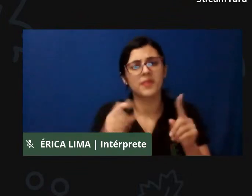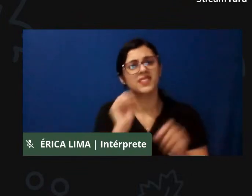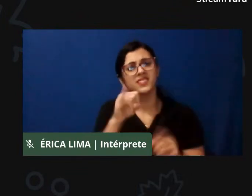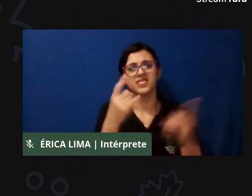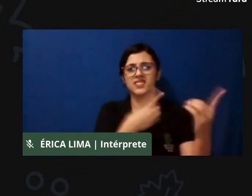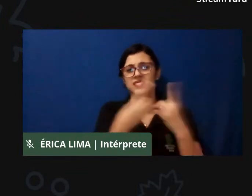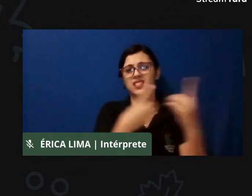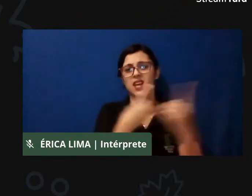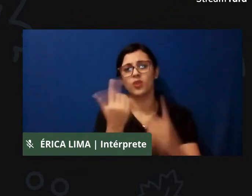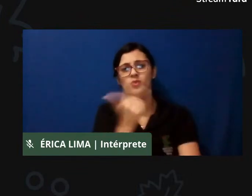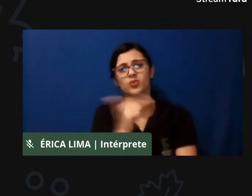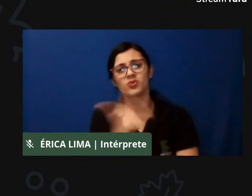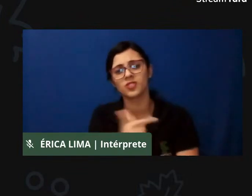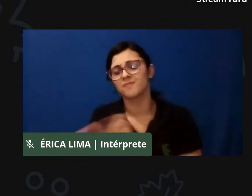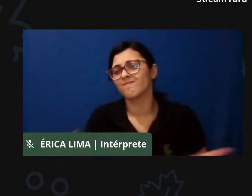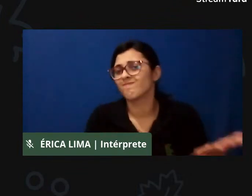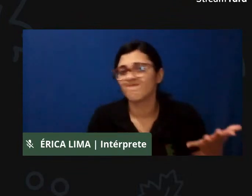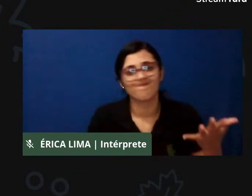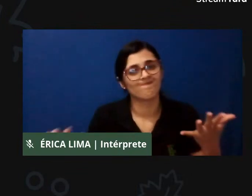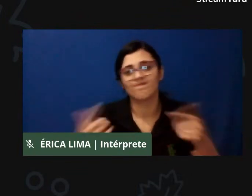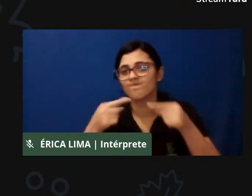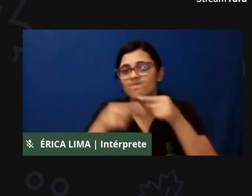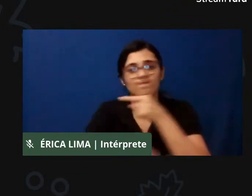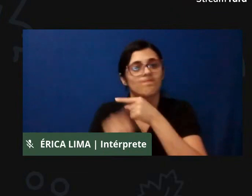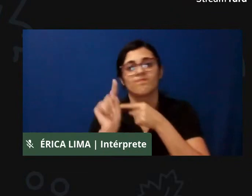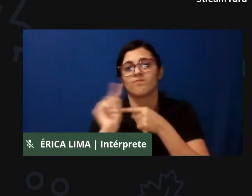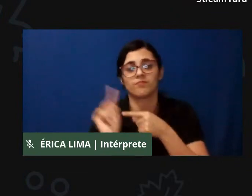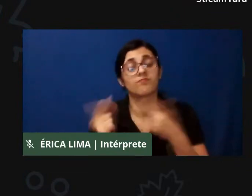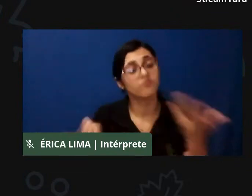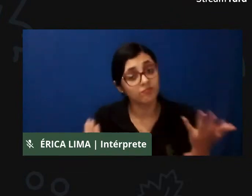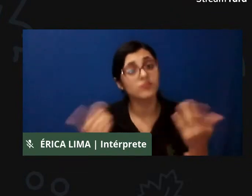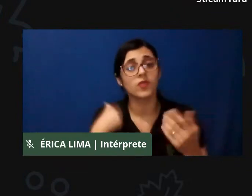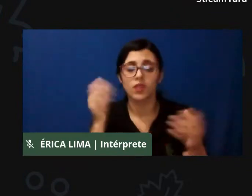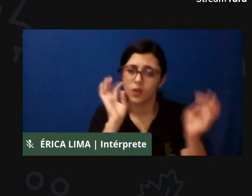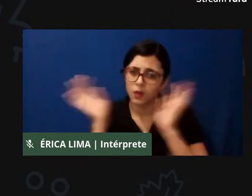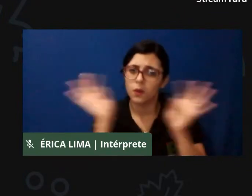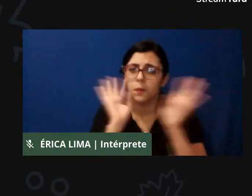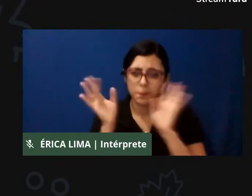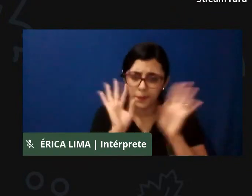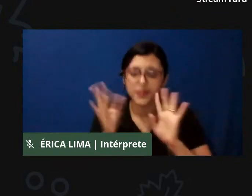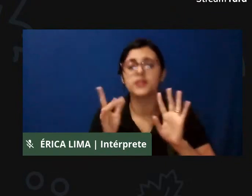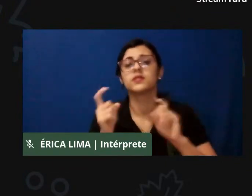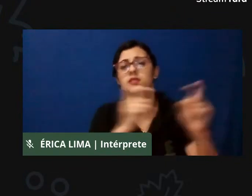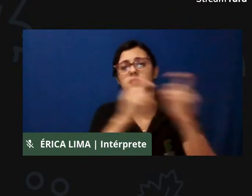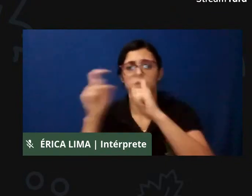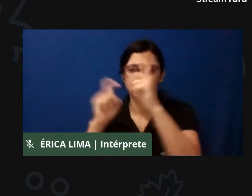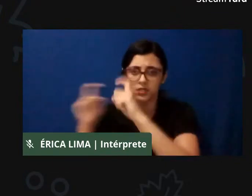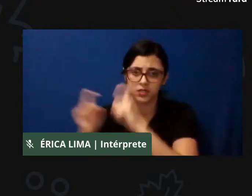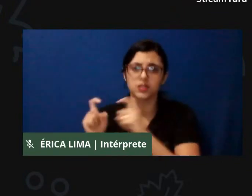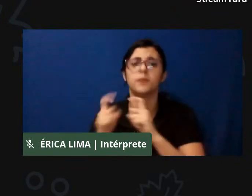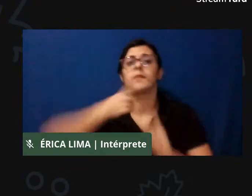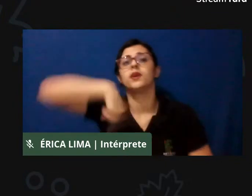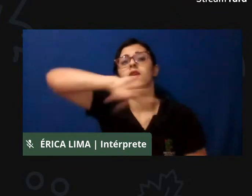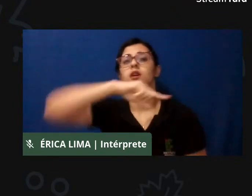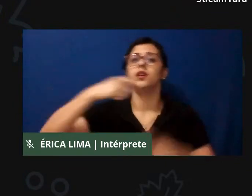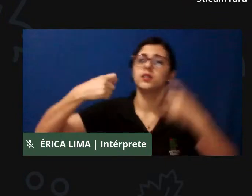Então, penso muito que nesses debates a gente precisa